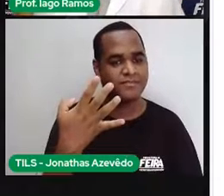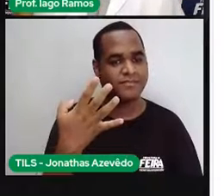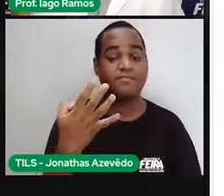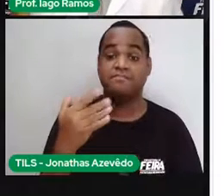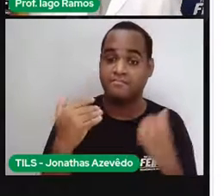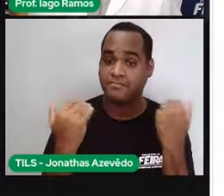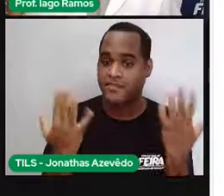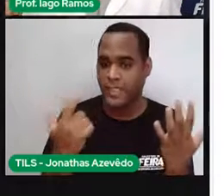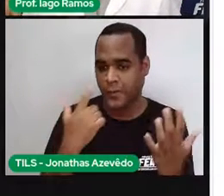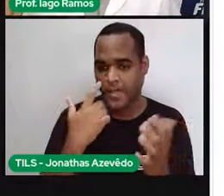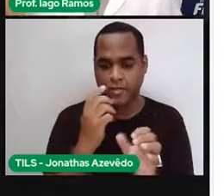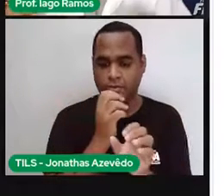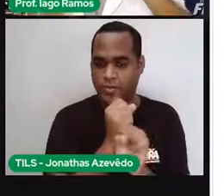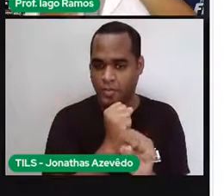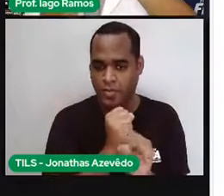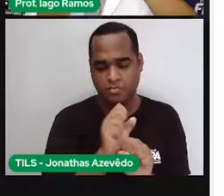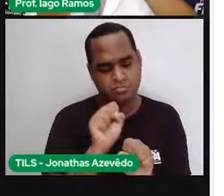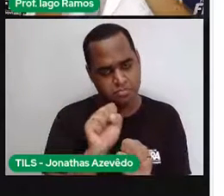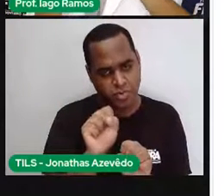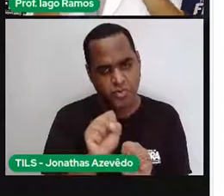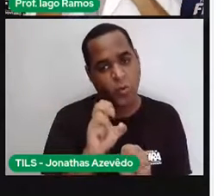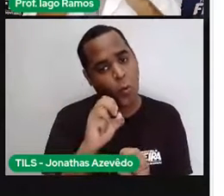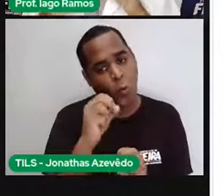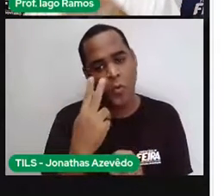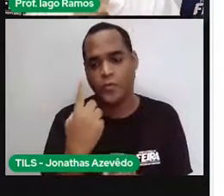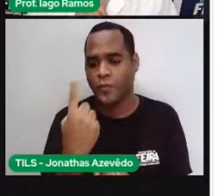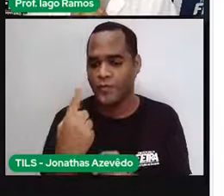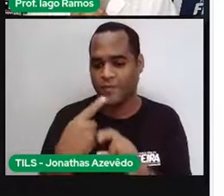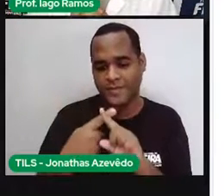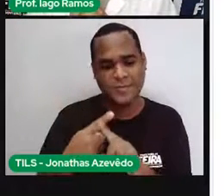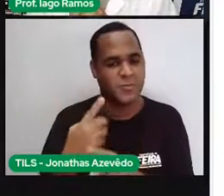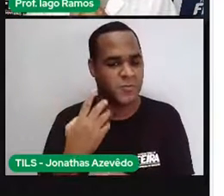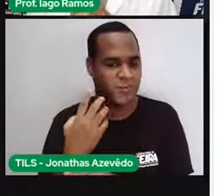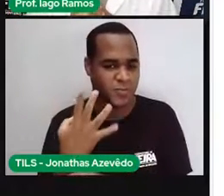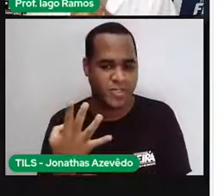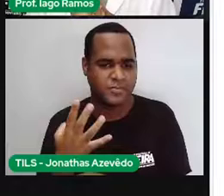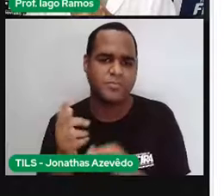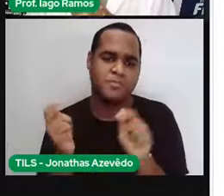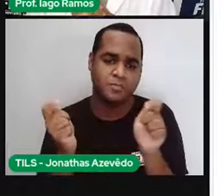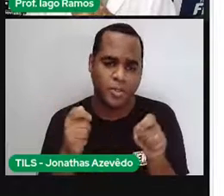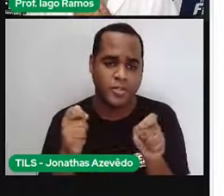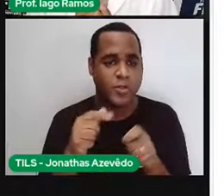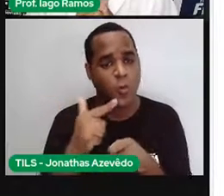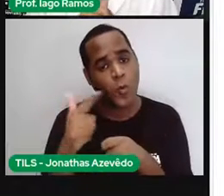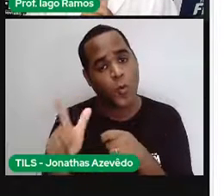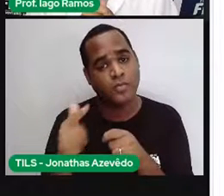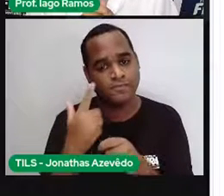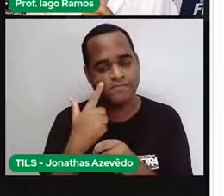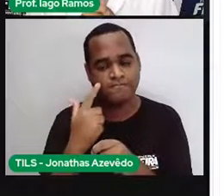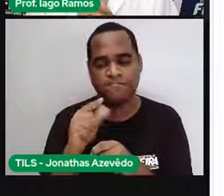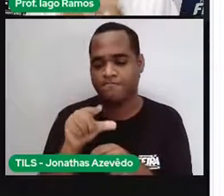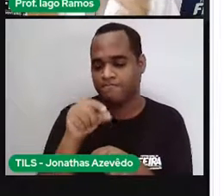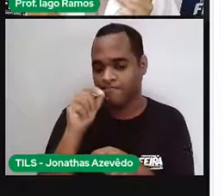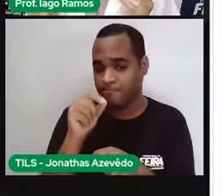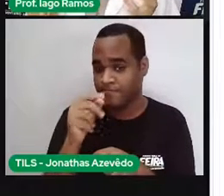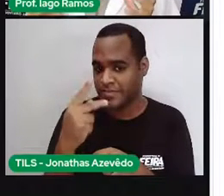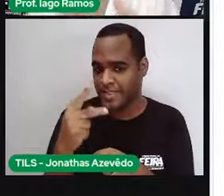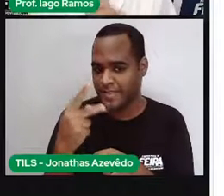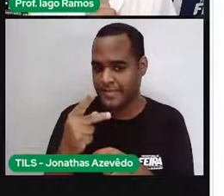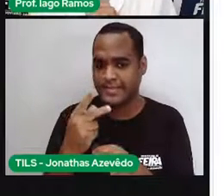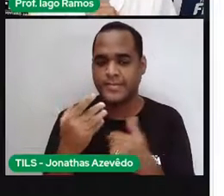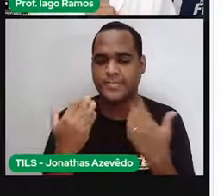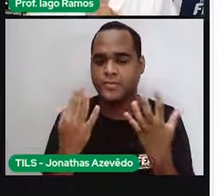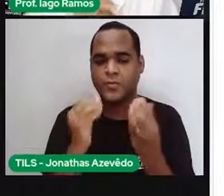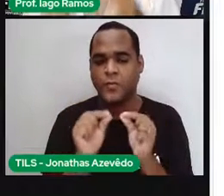e multiplicar por quatro, porque são quatro voltas. É uma forma. Ou a gente pode pegar o seguinte,